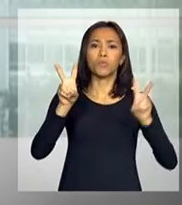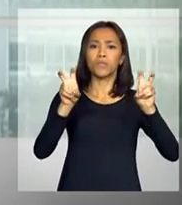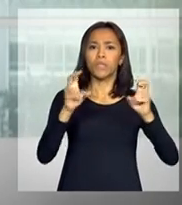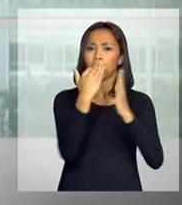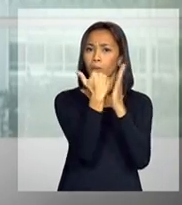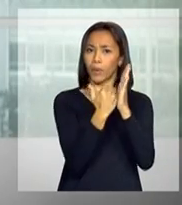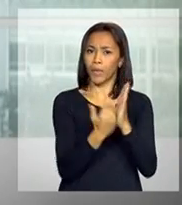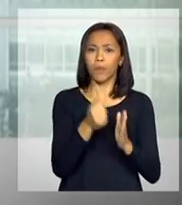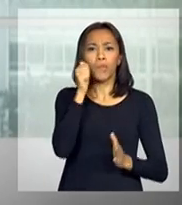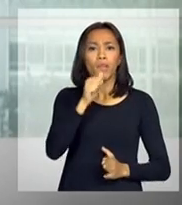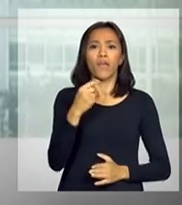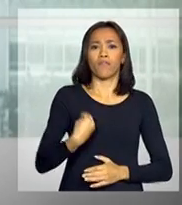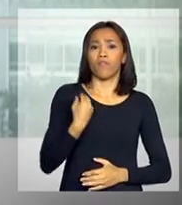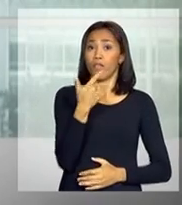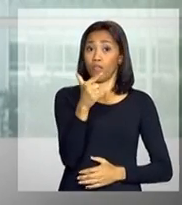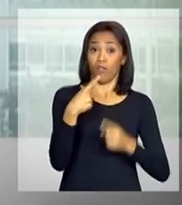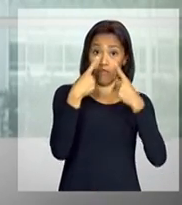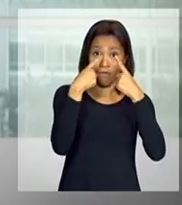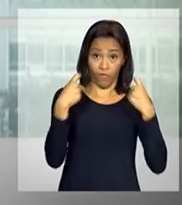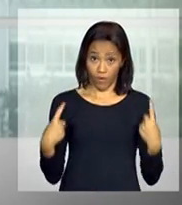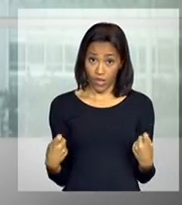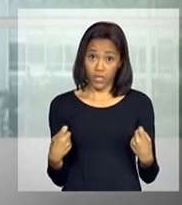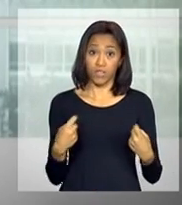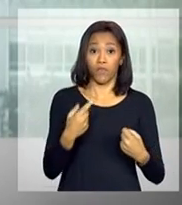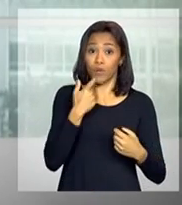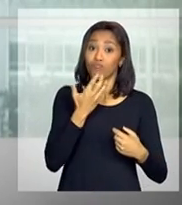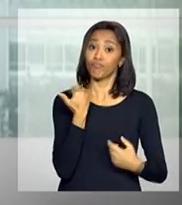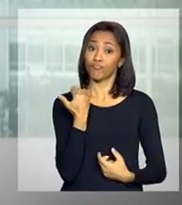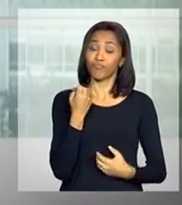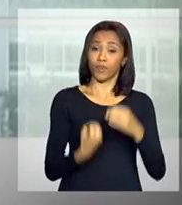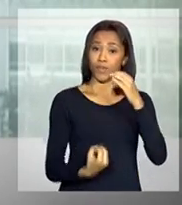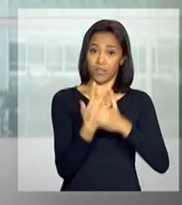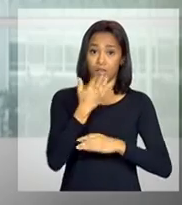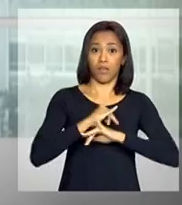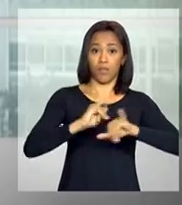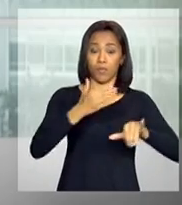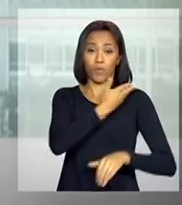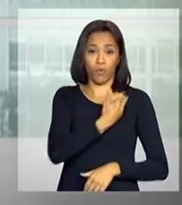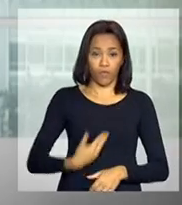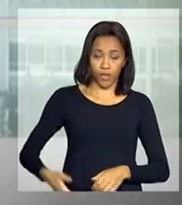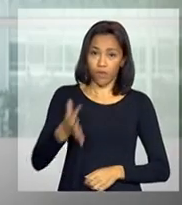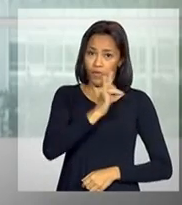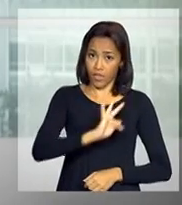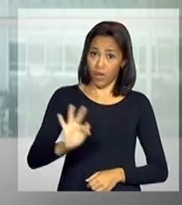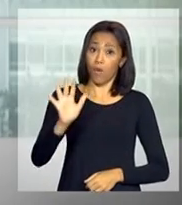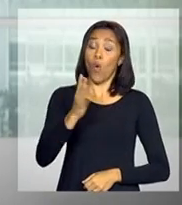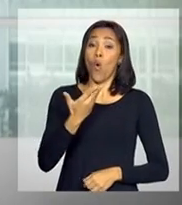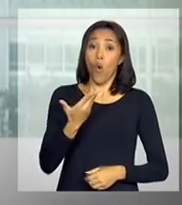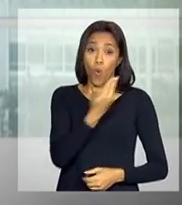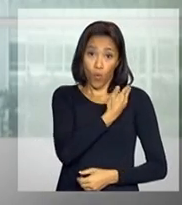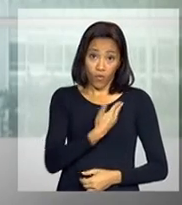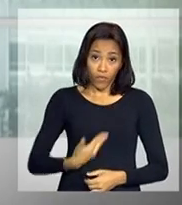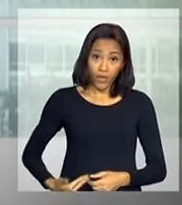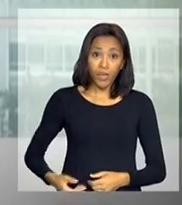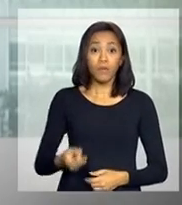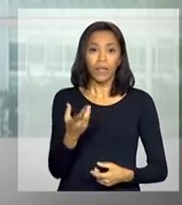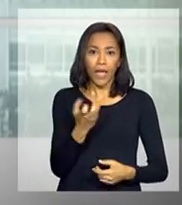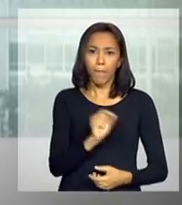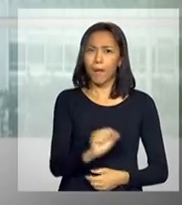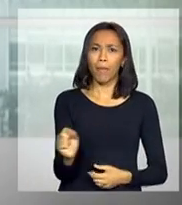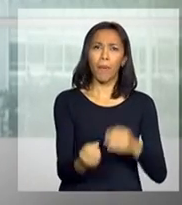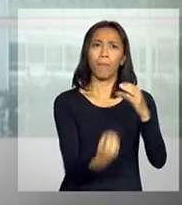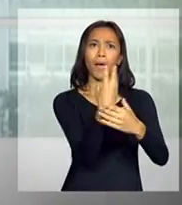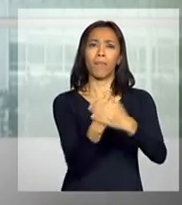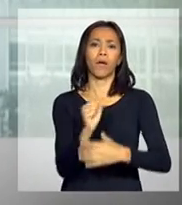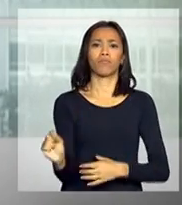Mulher Viver Sem Violência, lançado há pouco pelo governo federal. O governo pretende implantar nas 27